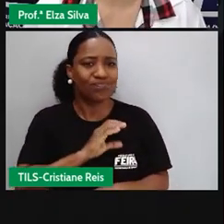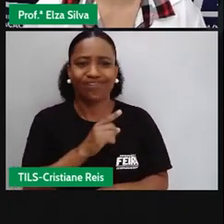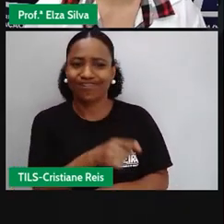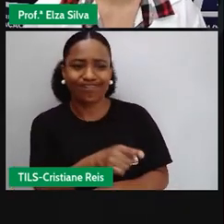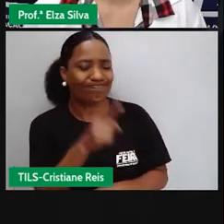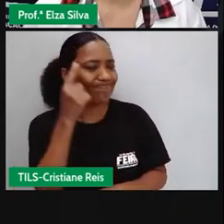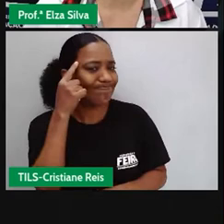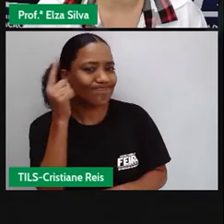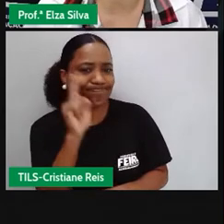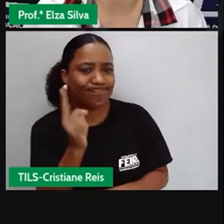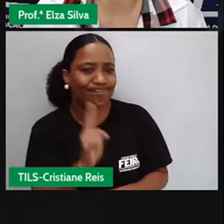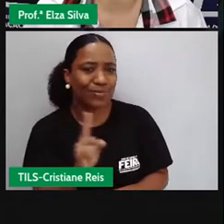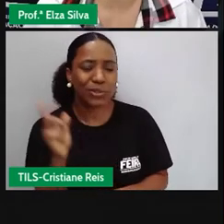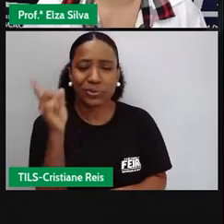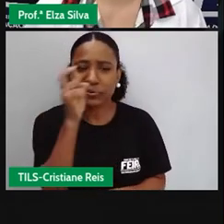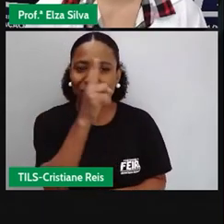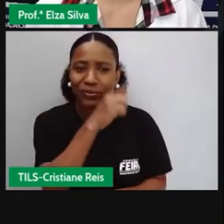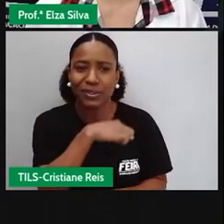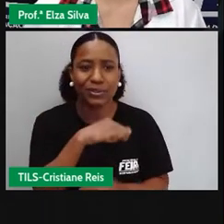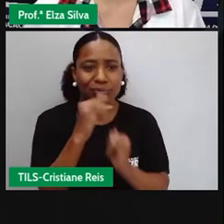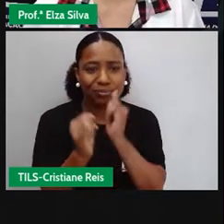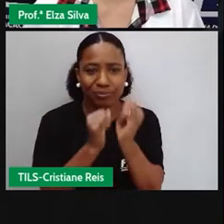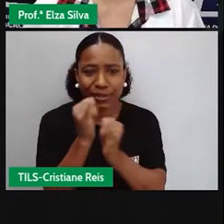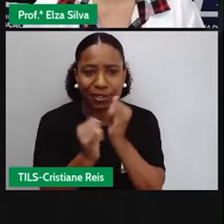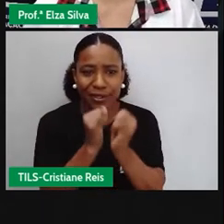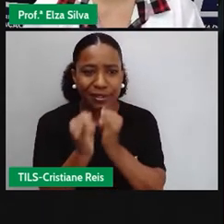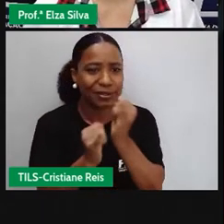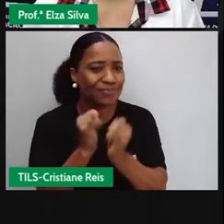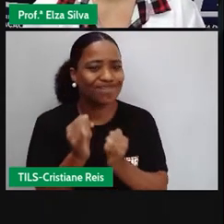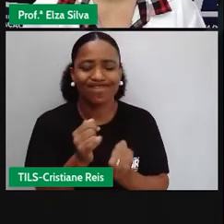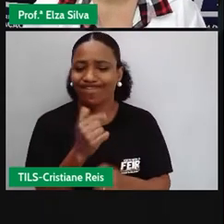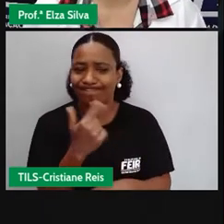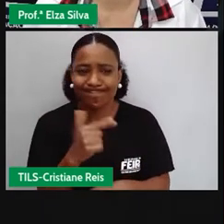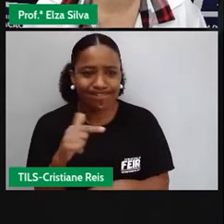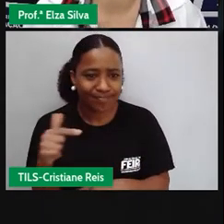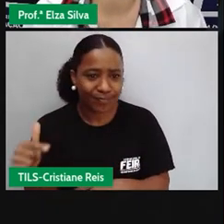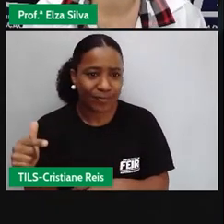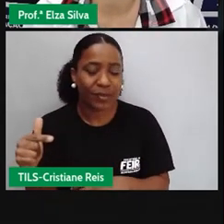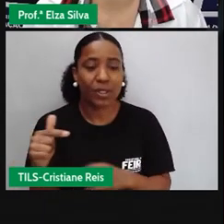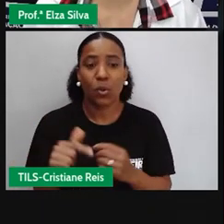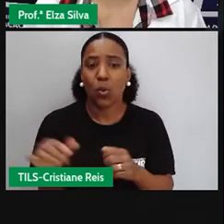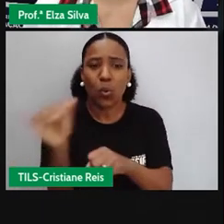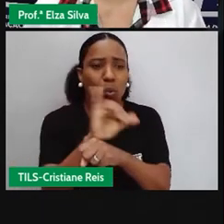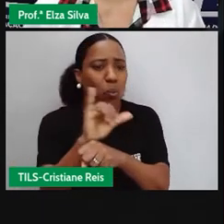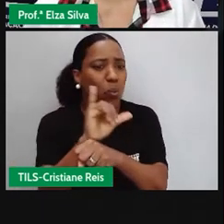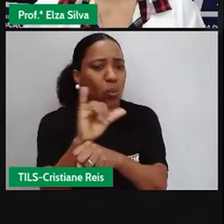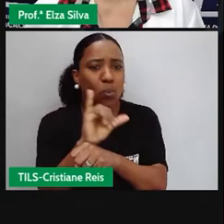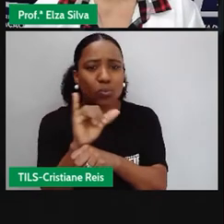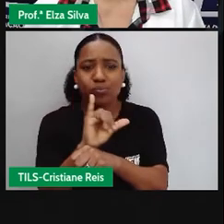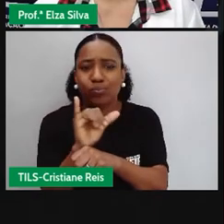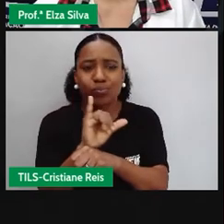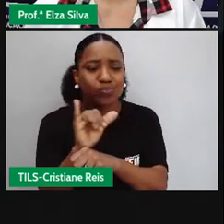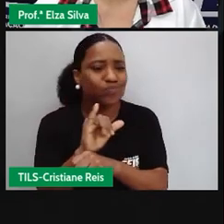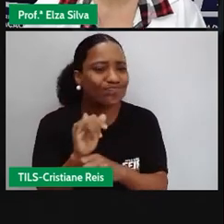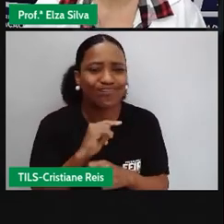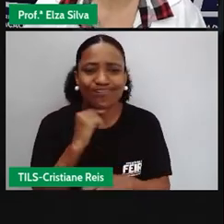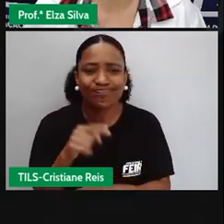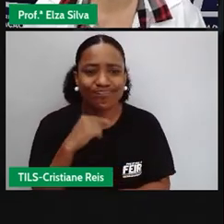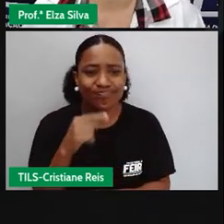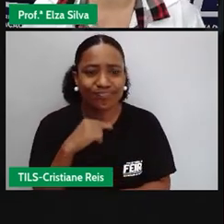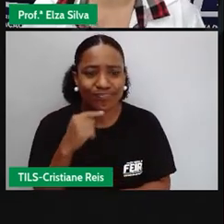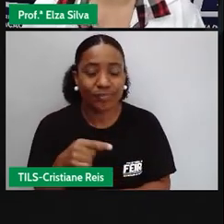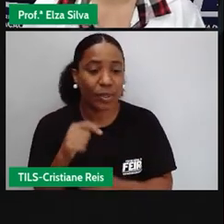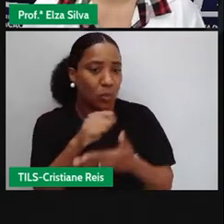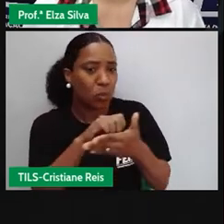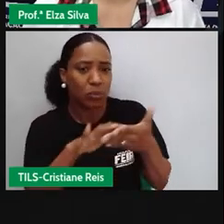dificuldade, seja de acesso às aulas virtuais, seja para a realização das tarefas. Então,